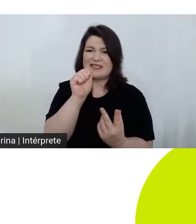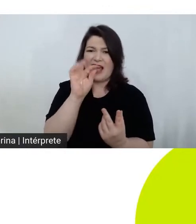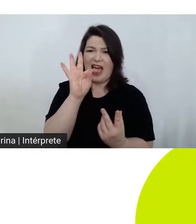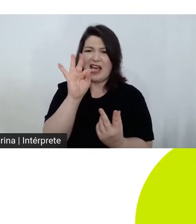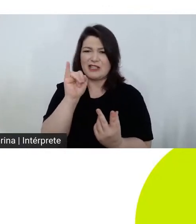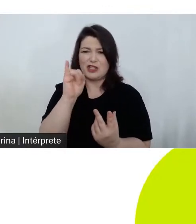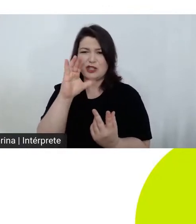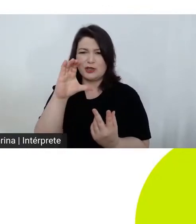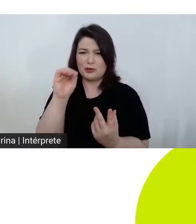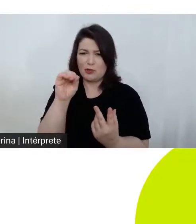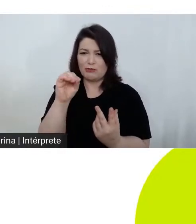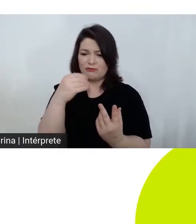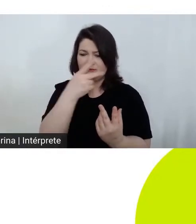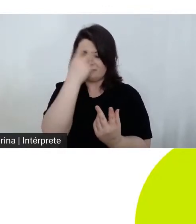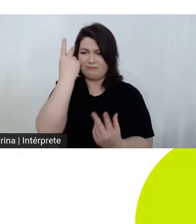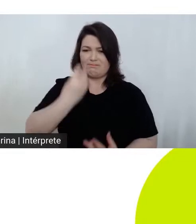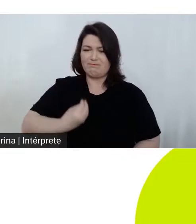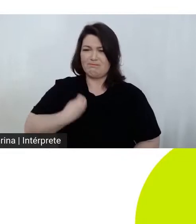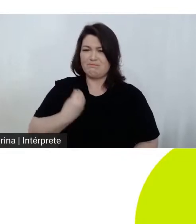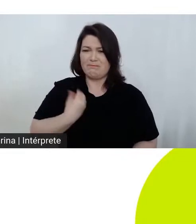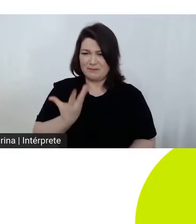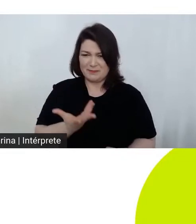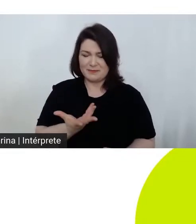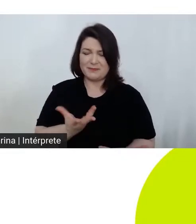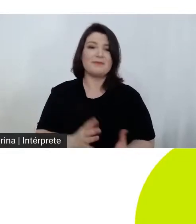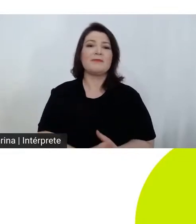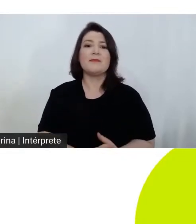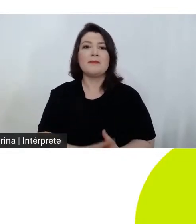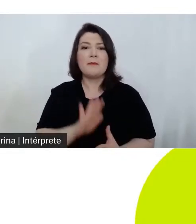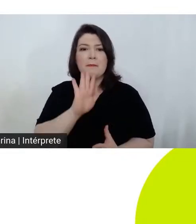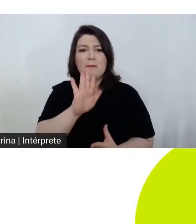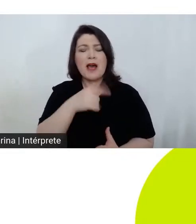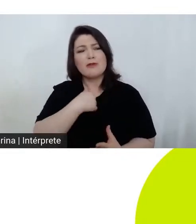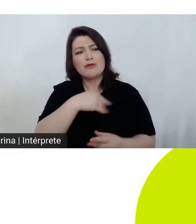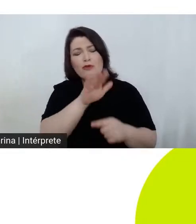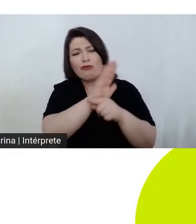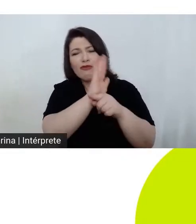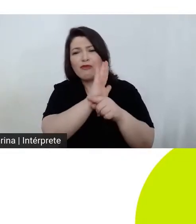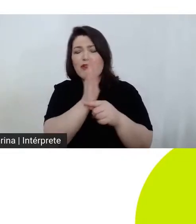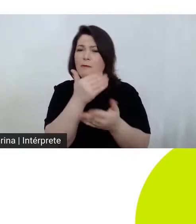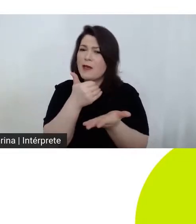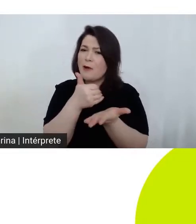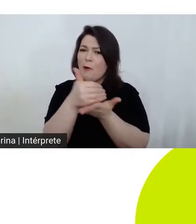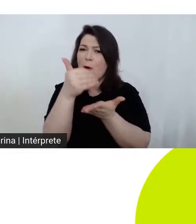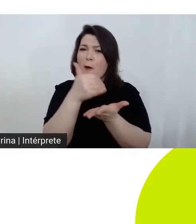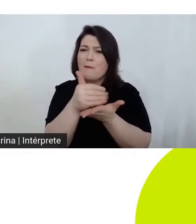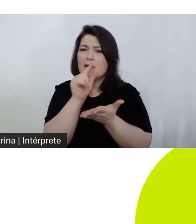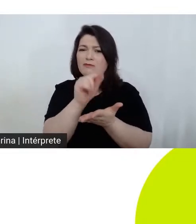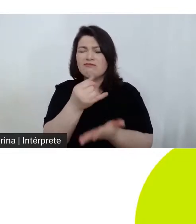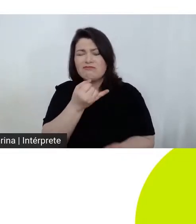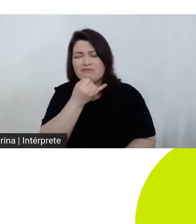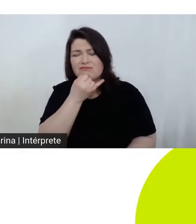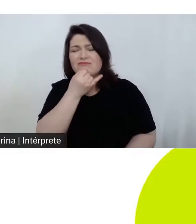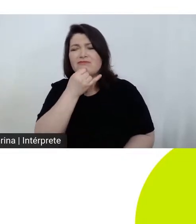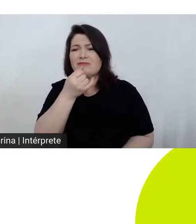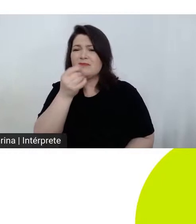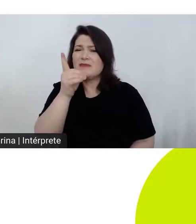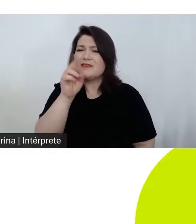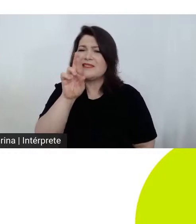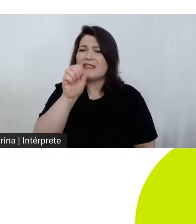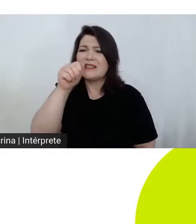da existência e não deixa de ser curioso que o filme começa com uma cena dramática que se passa nas